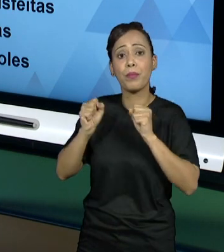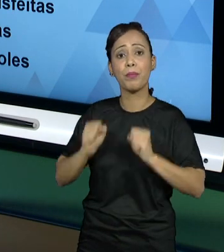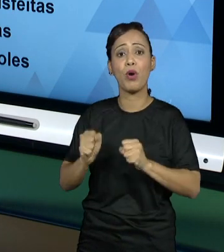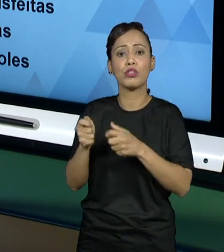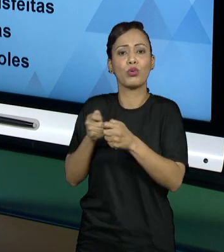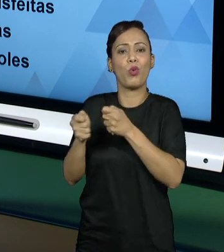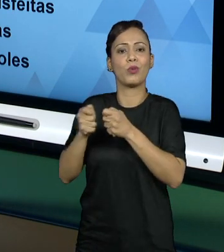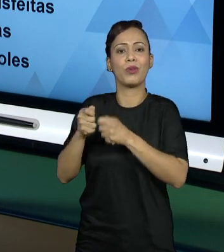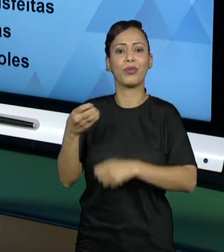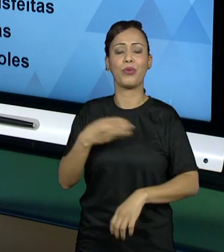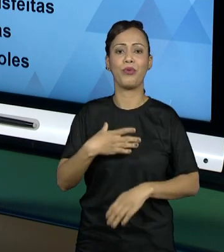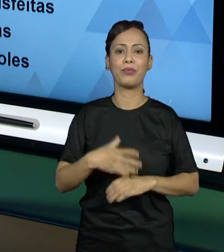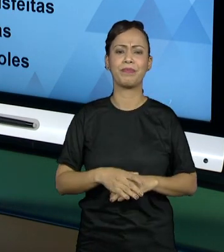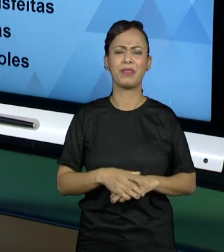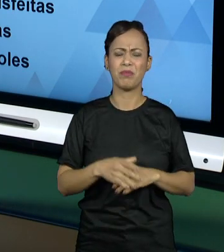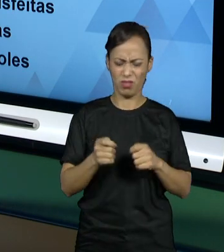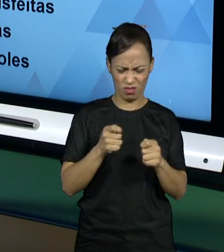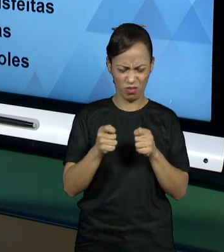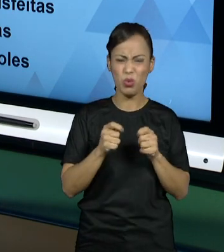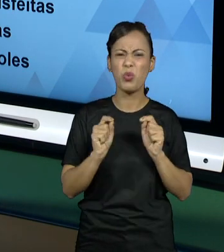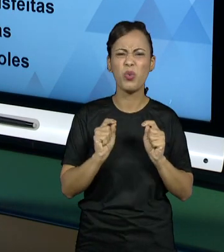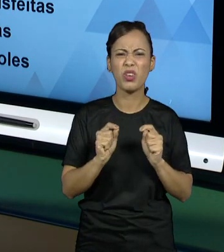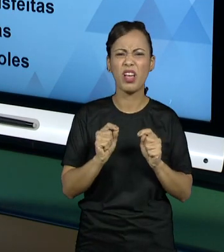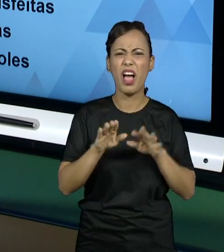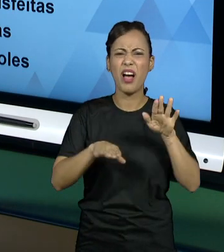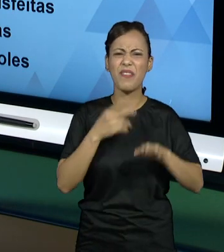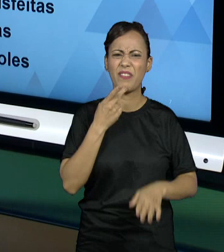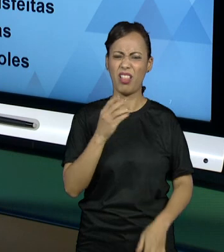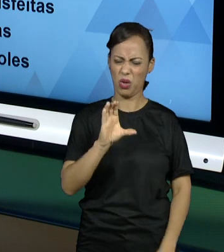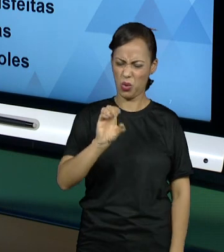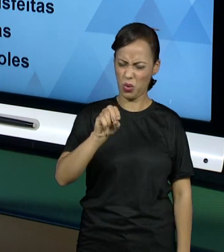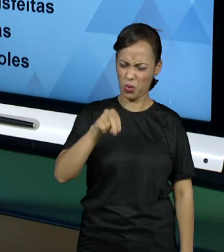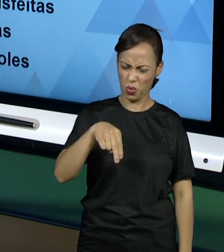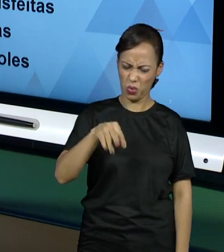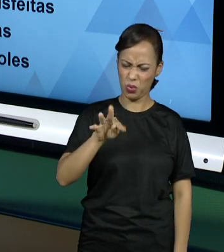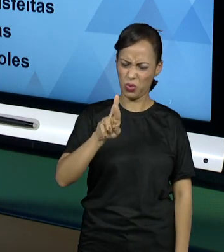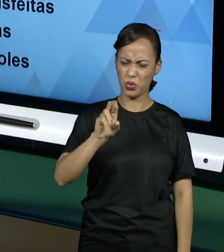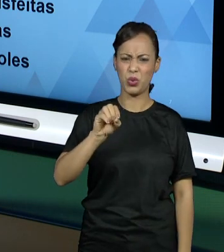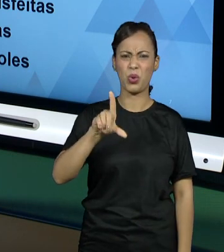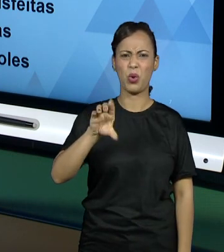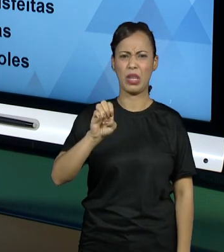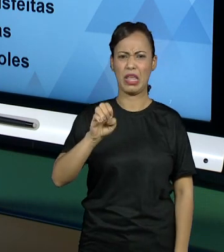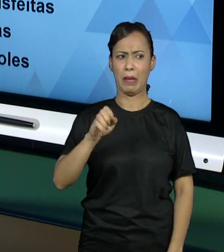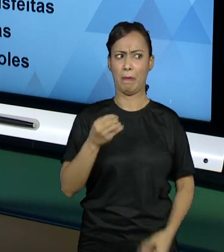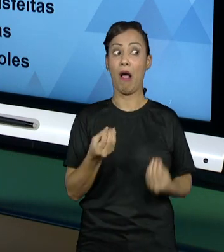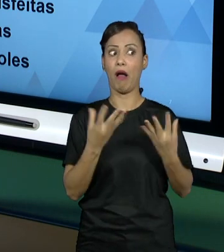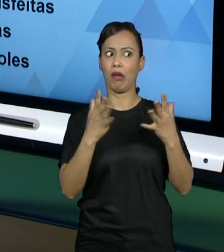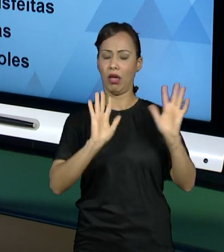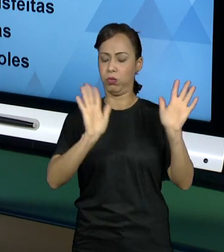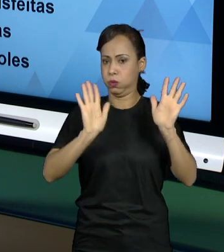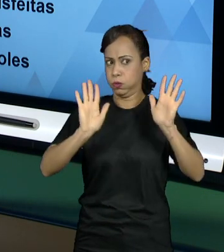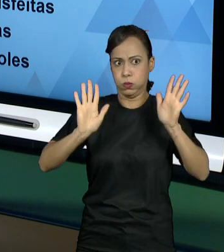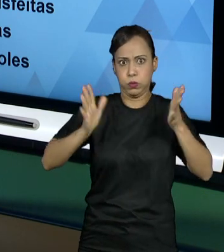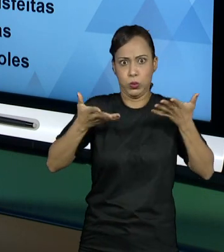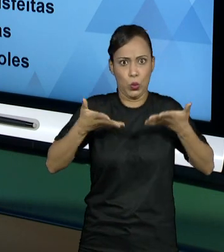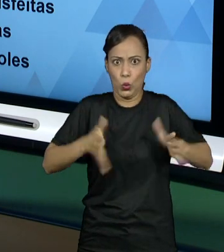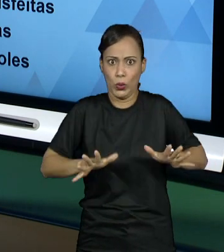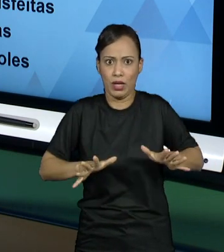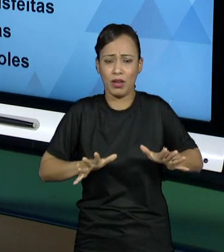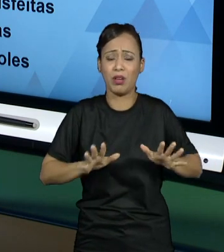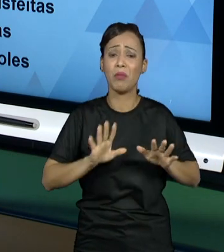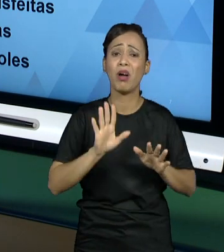quando a gente fala em controle, muitas pessoas têm medo de controles. No entanto, tudo que não é